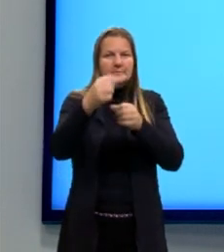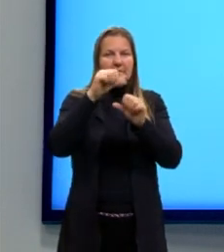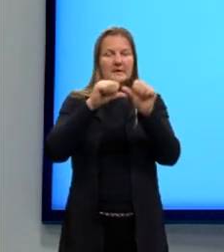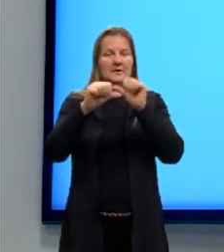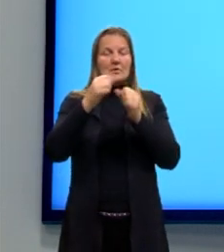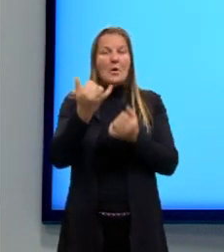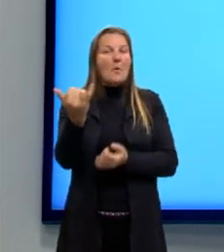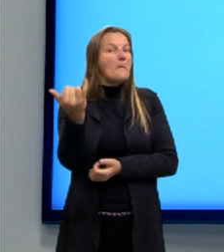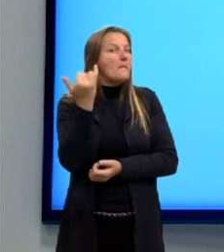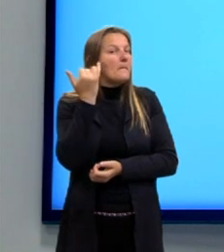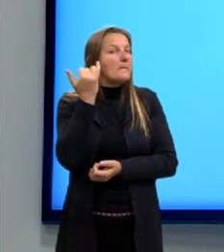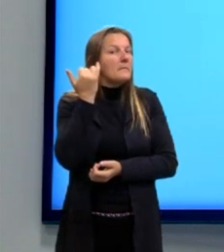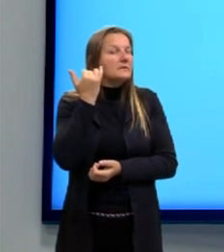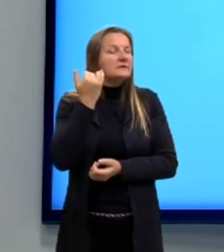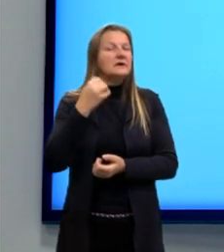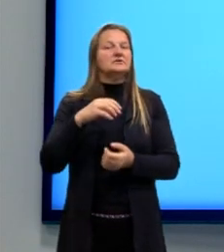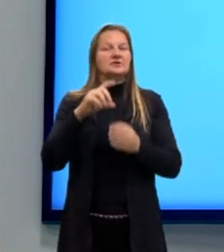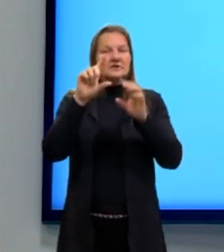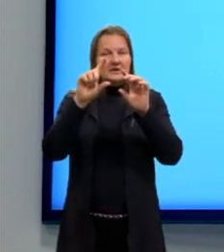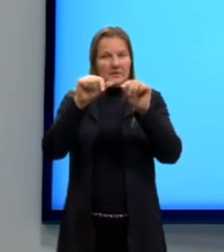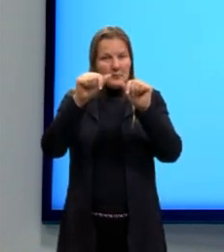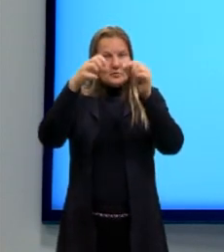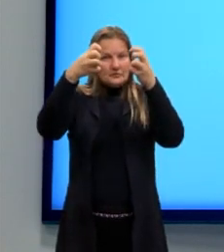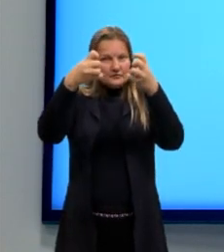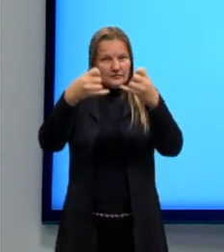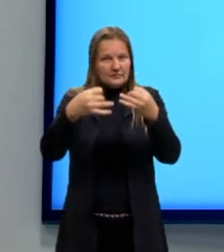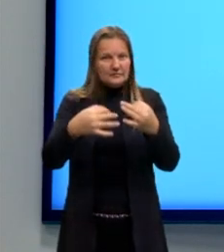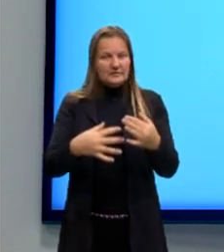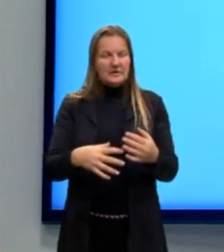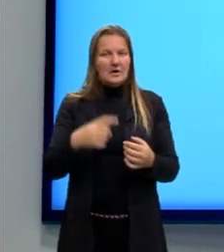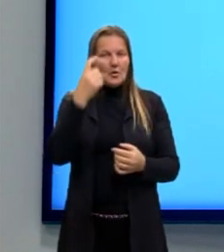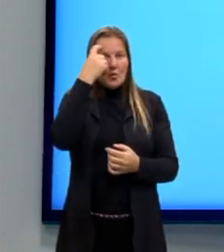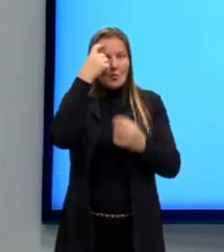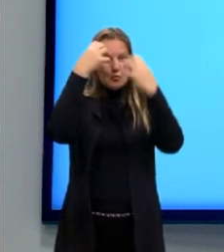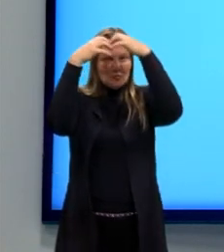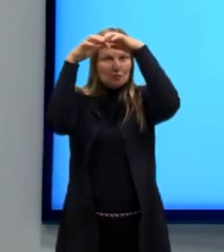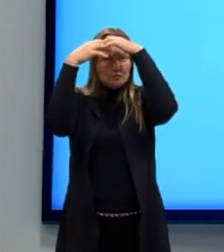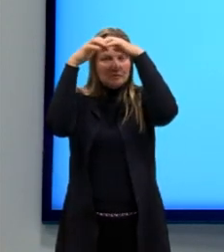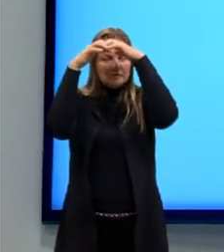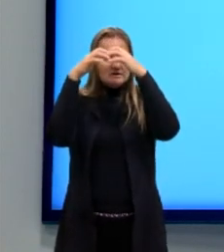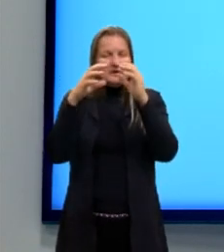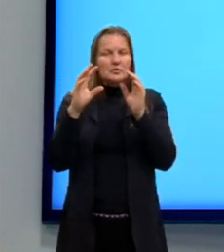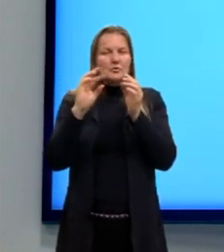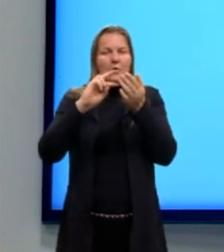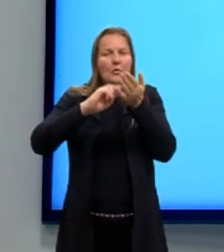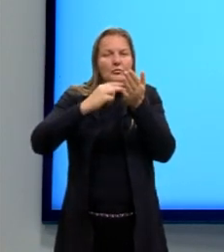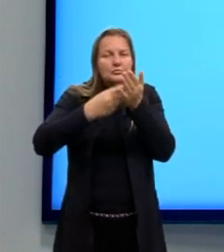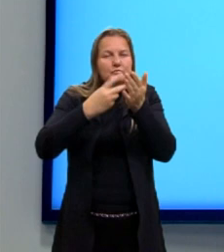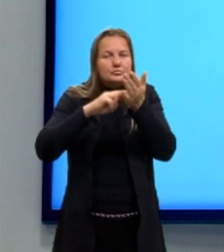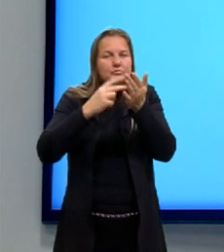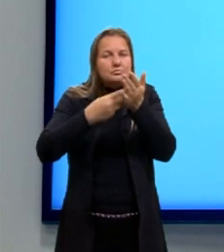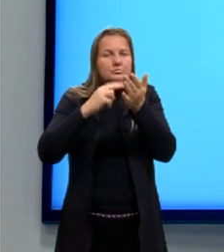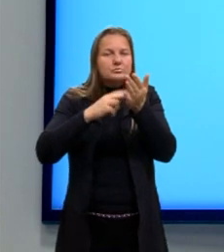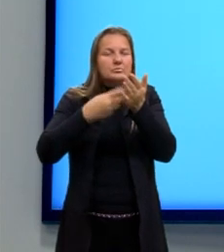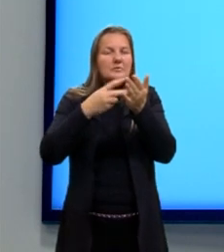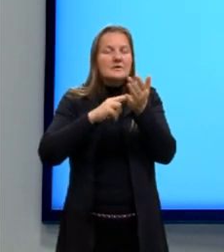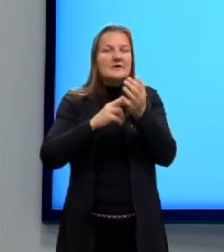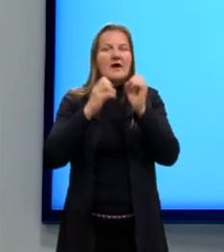mensagem nervosa que a gente vai compreender. O nosso cérebro, então, vai codificar e a gente vai entender o som.